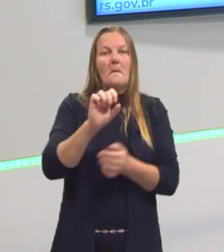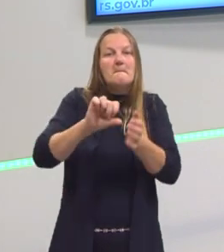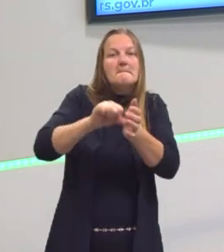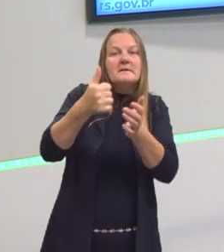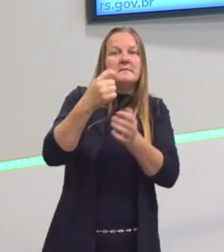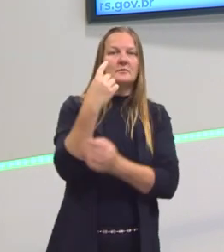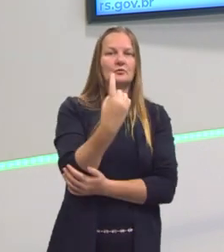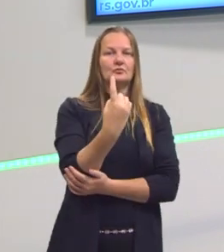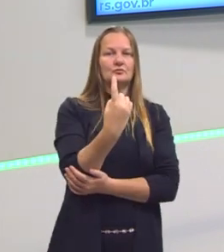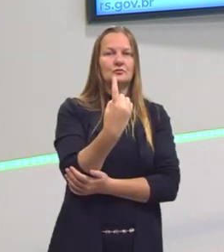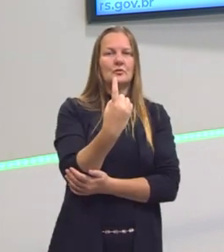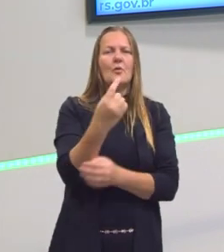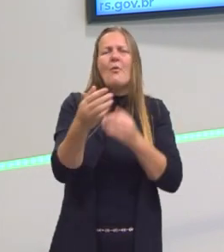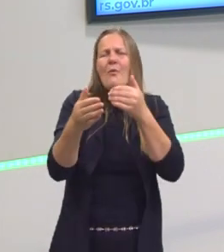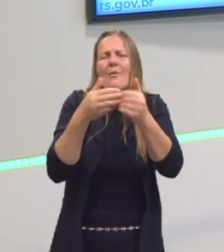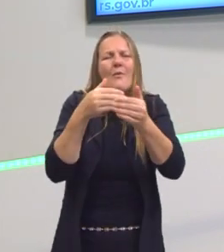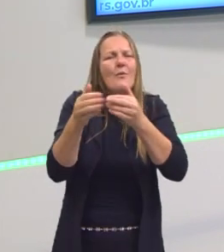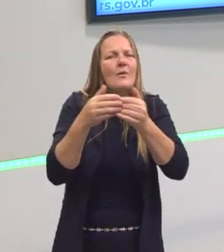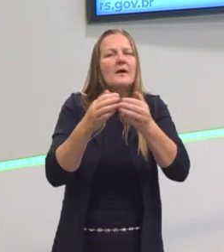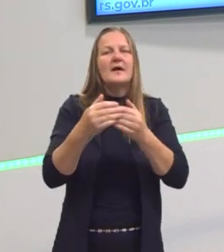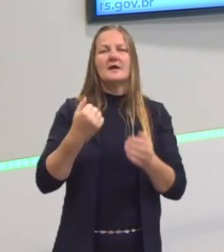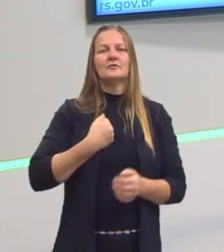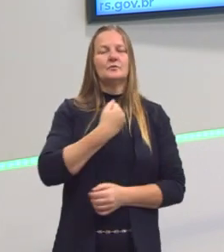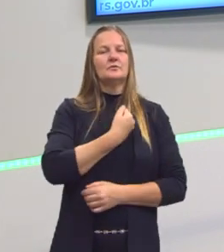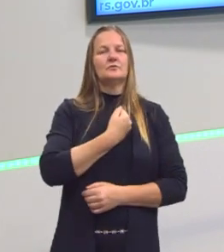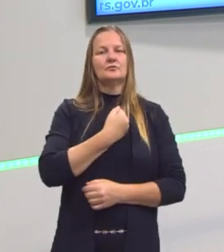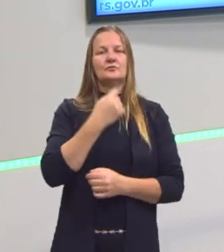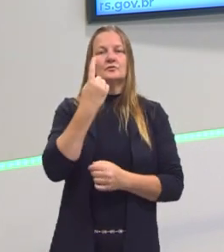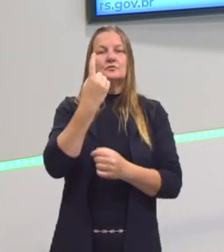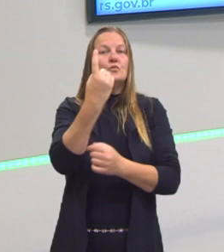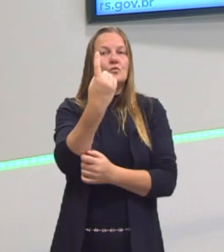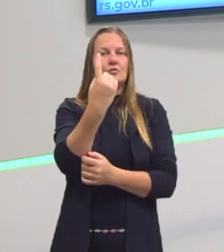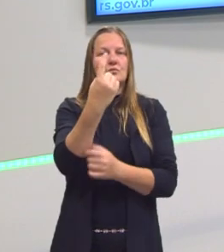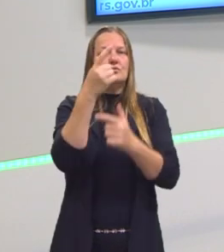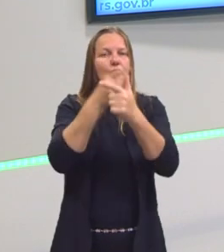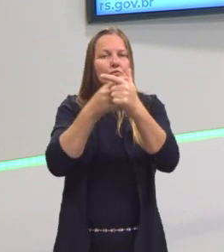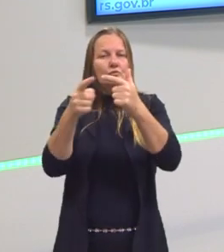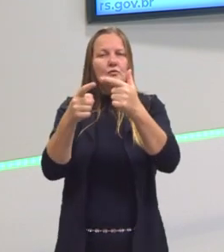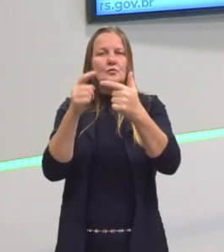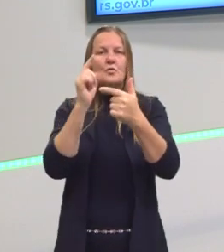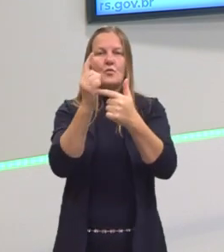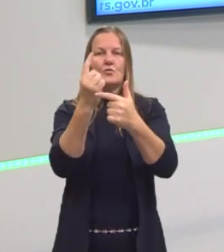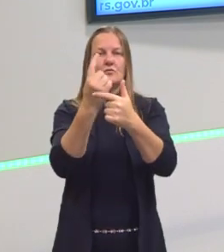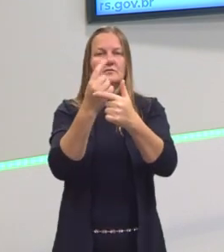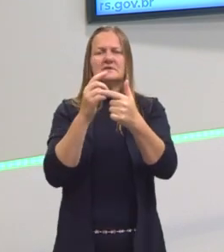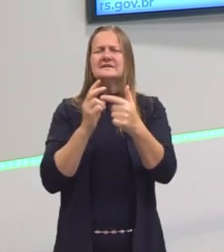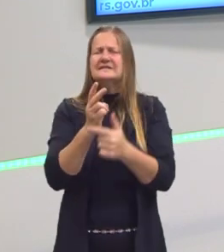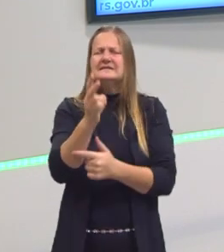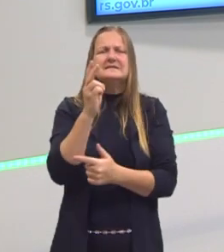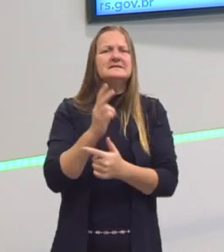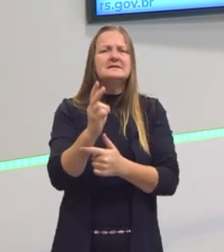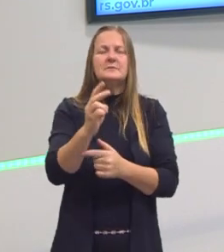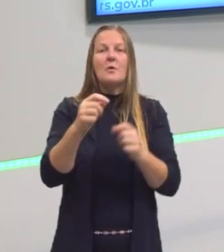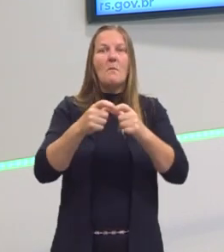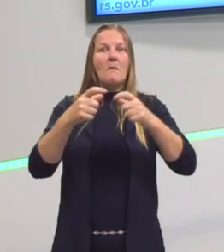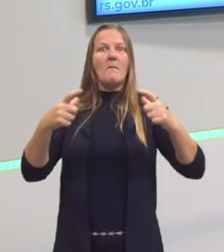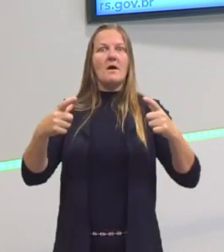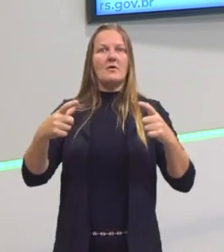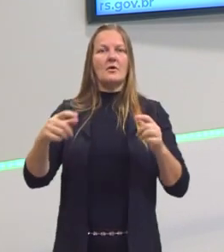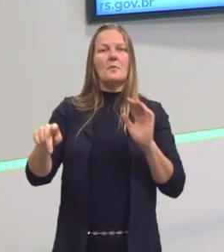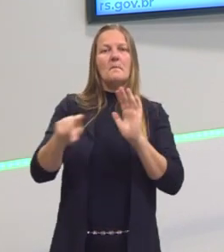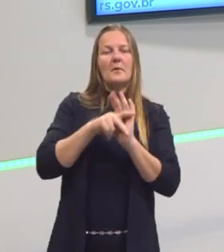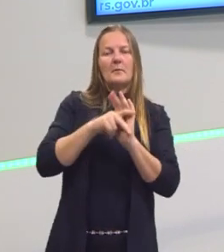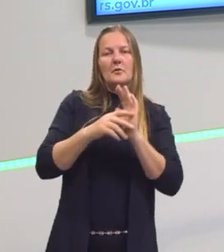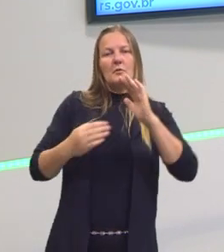o menor divisor de qualquer número é o 1. Eu sempre posso dividir um número por 1. O maior divisor vai ser o próprio